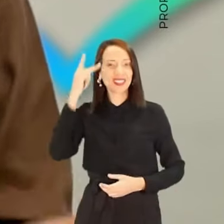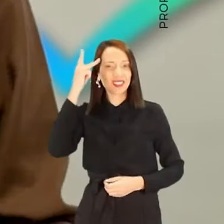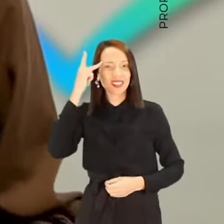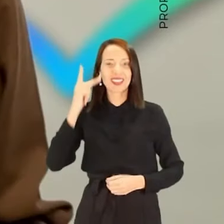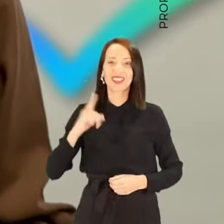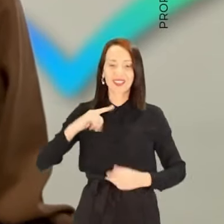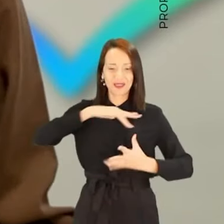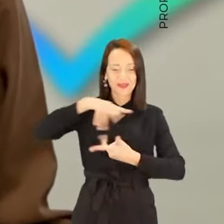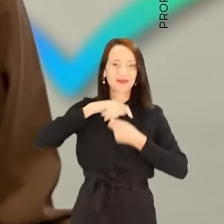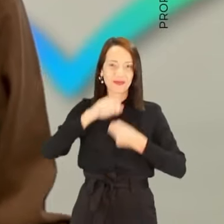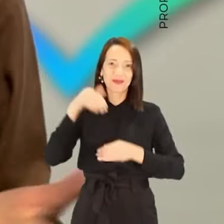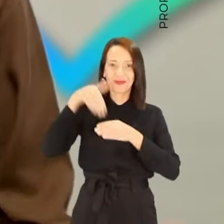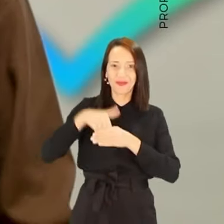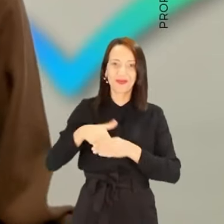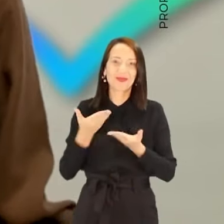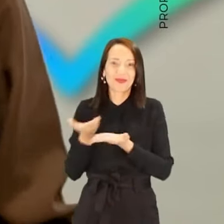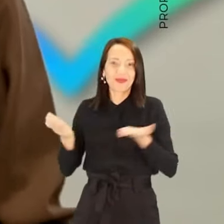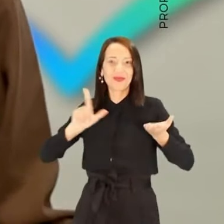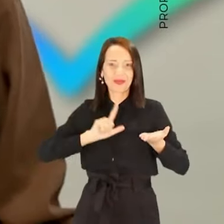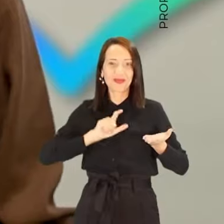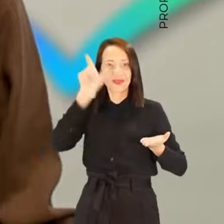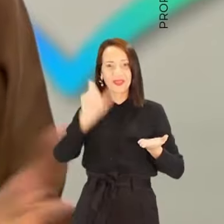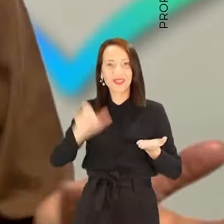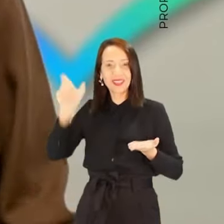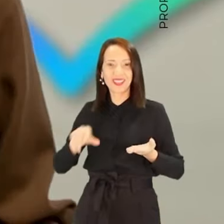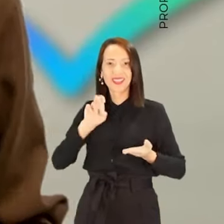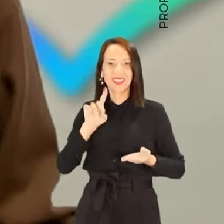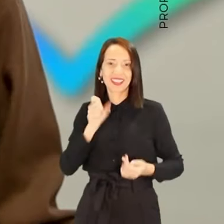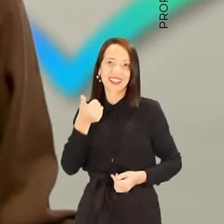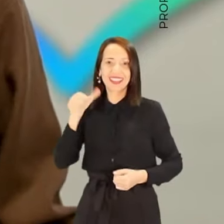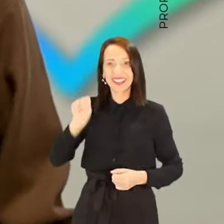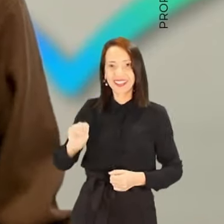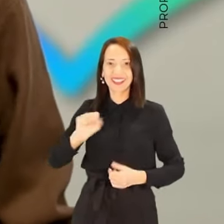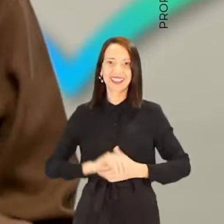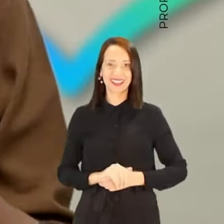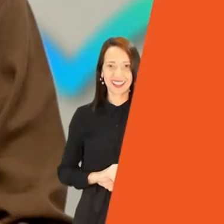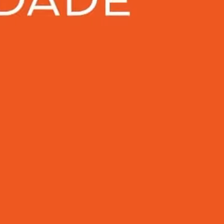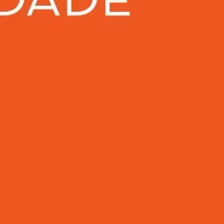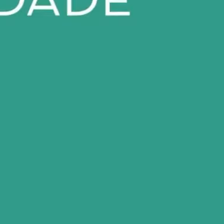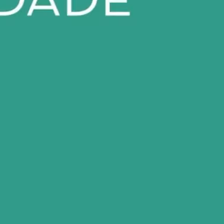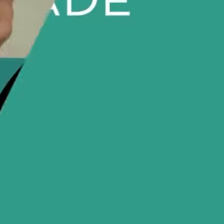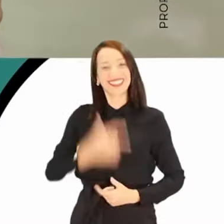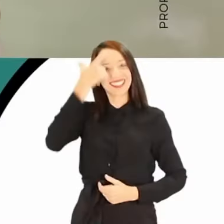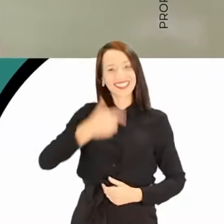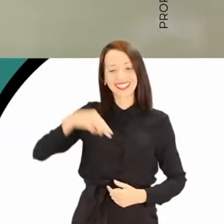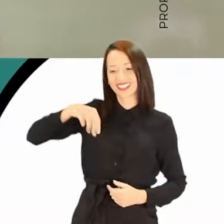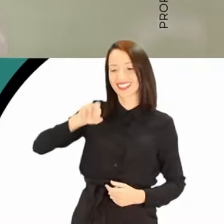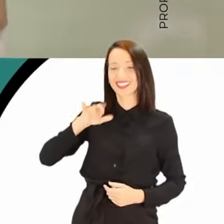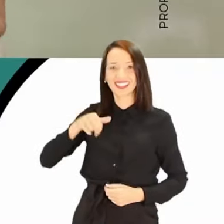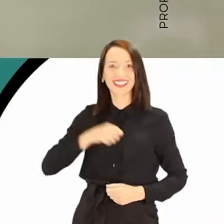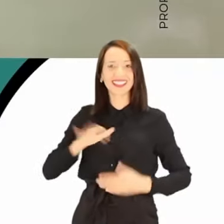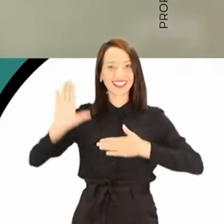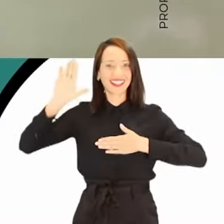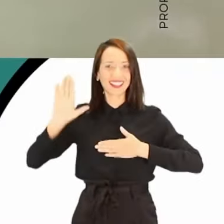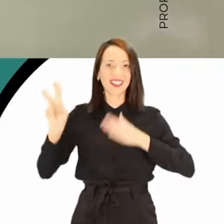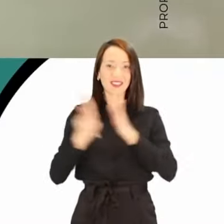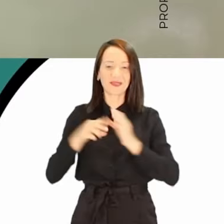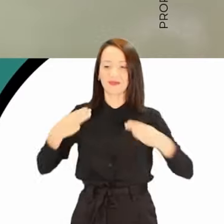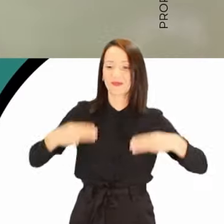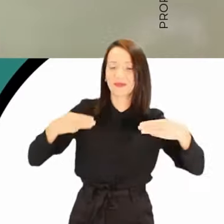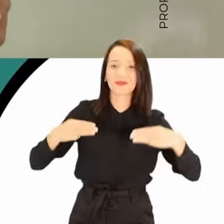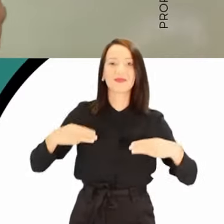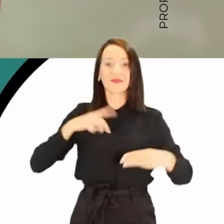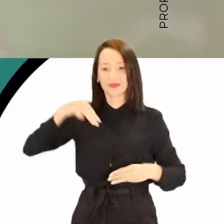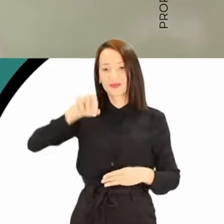Para uma São Paulo mais sustentável, vote nos candidatos e candidatas da Rede 18. Sou Marina Abragante, candidata da ministra Marina